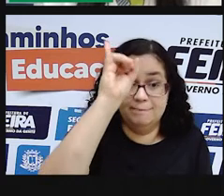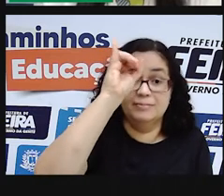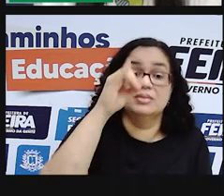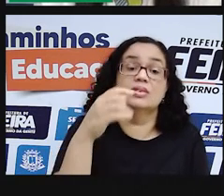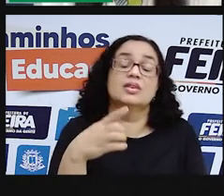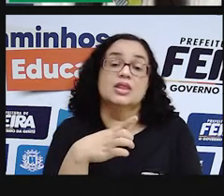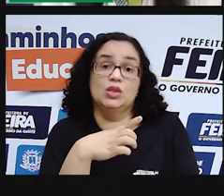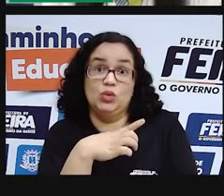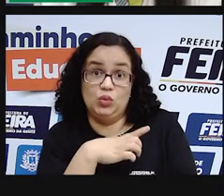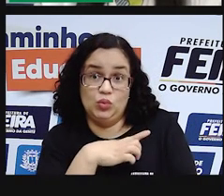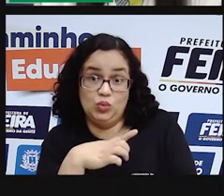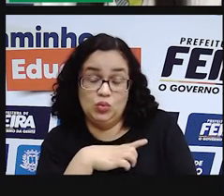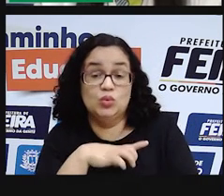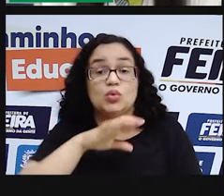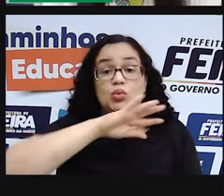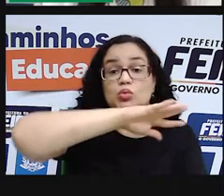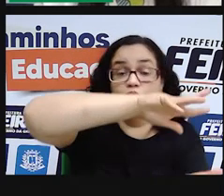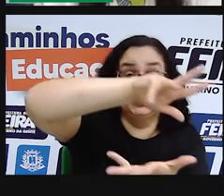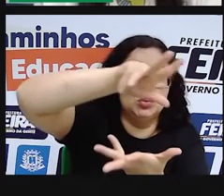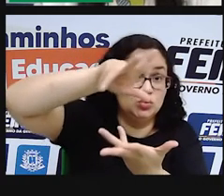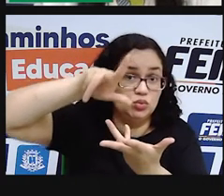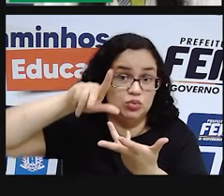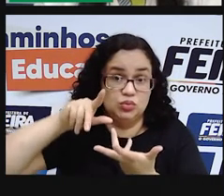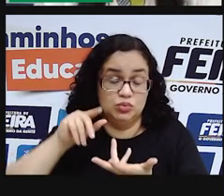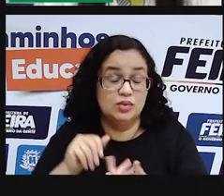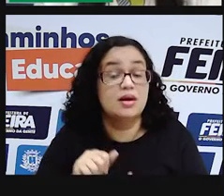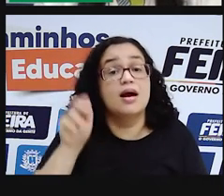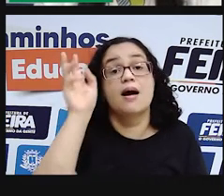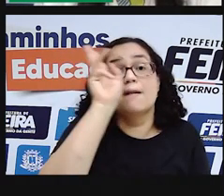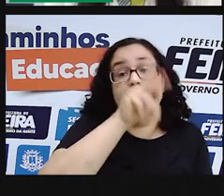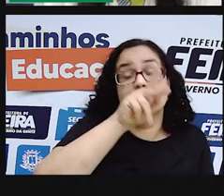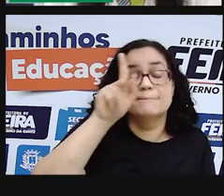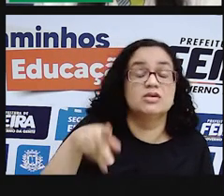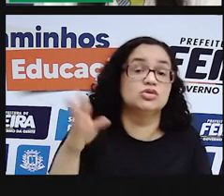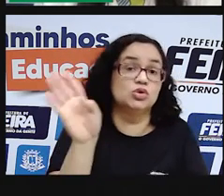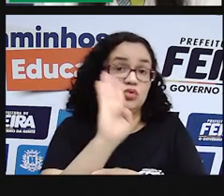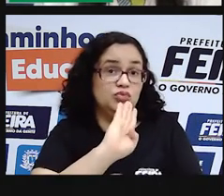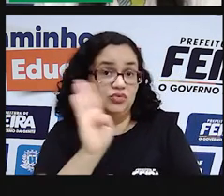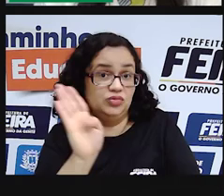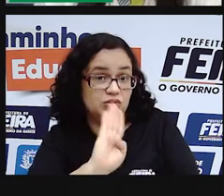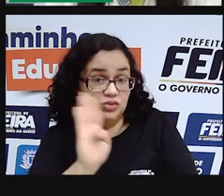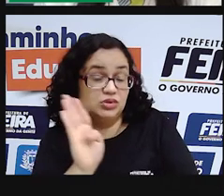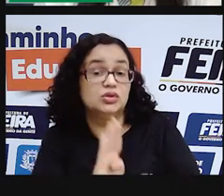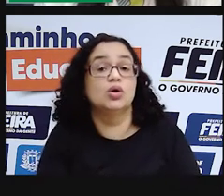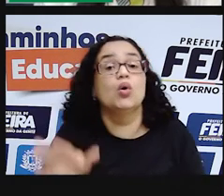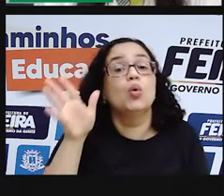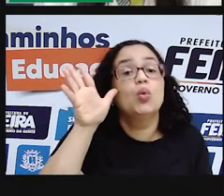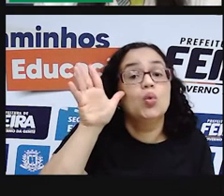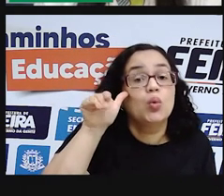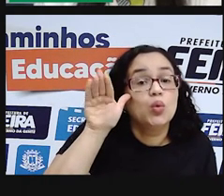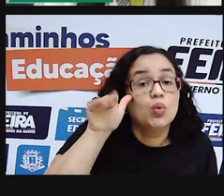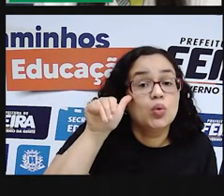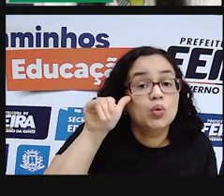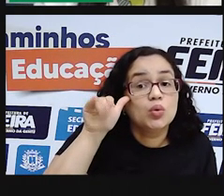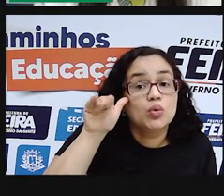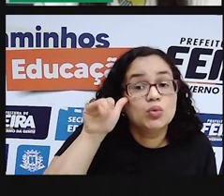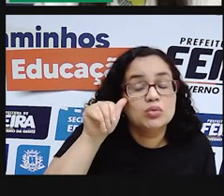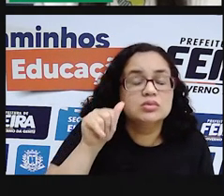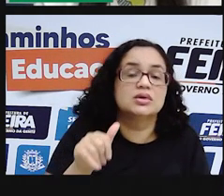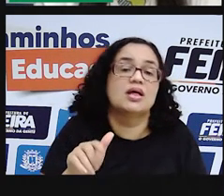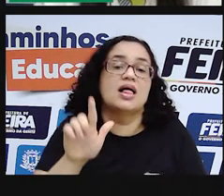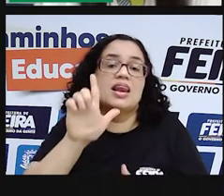aparecem no mundo inteiro, a Pró colocou aqui um vídeo com algumas curiosidades sobre lagos